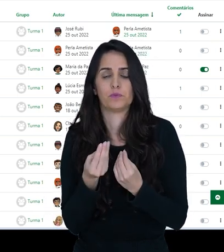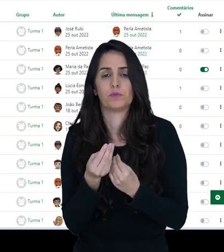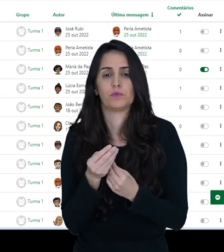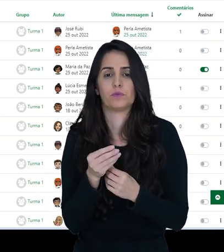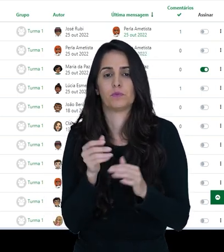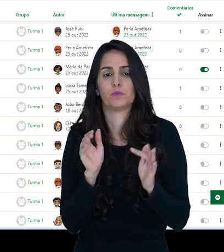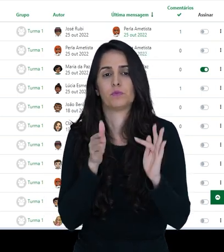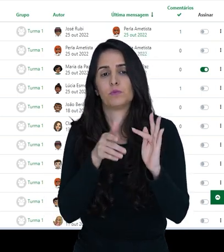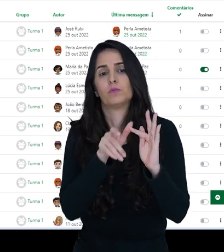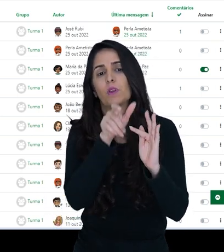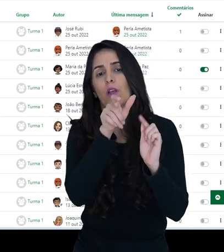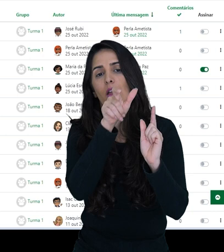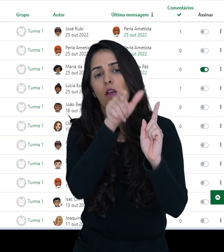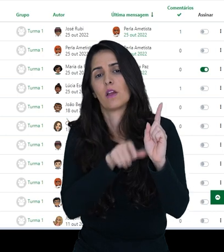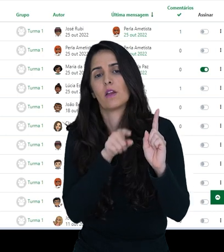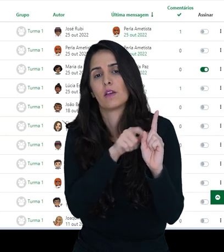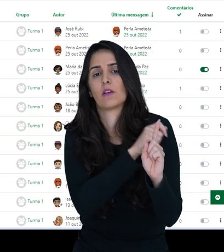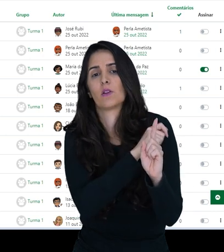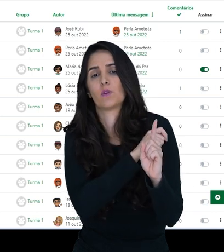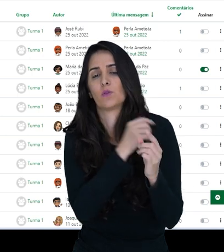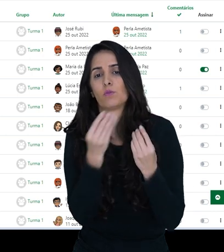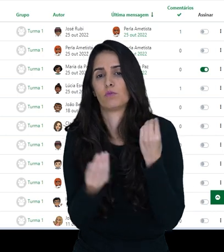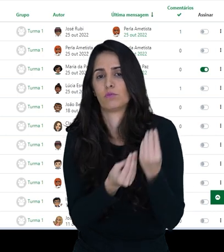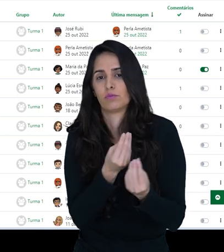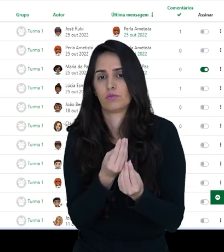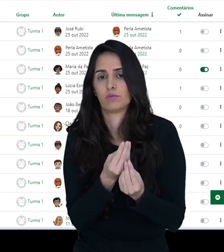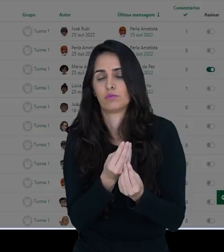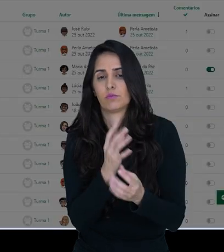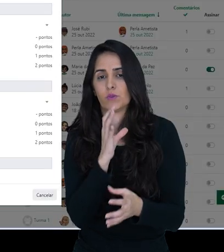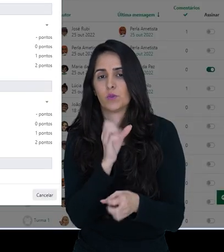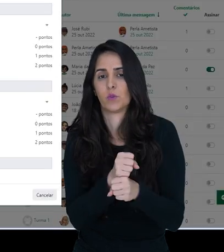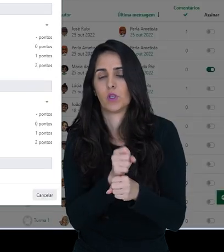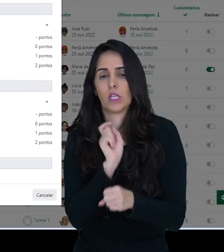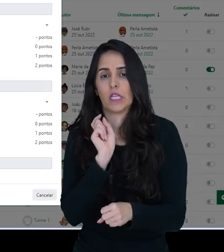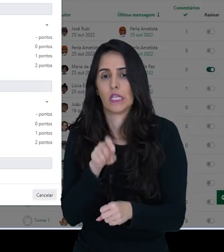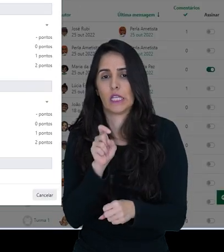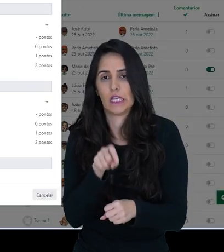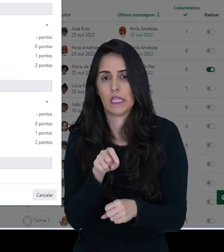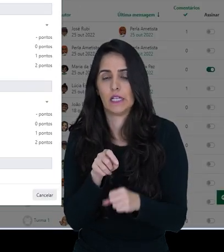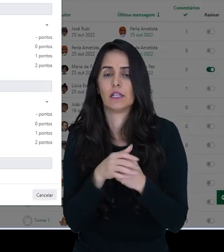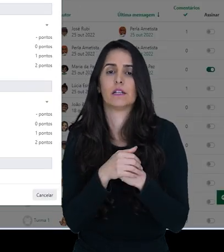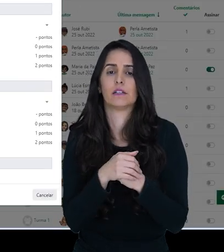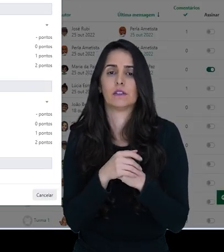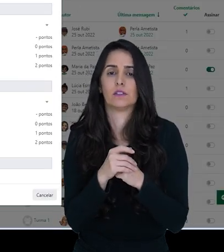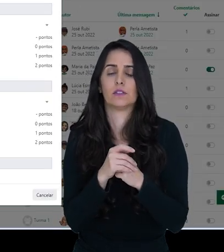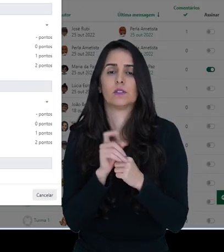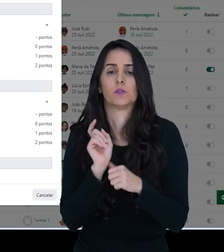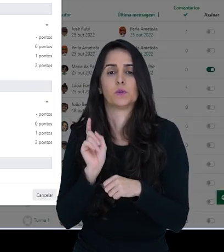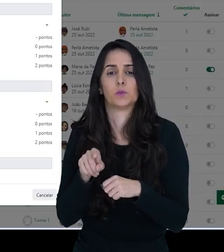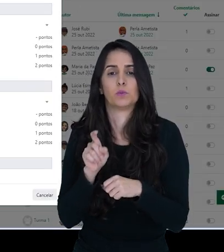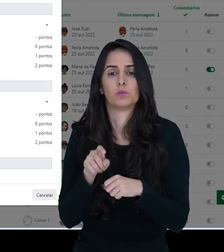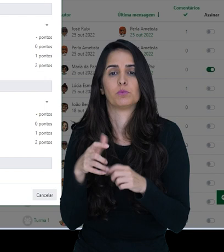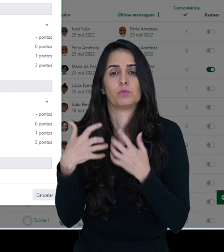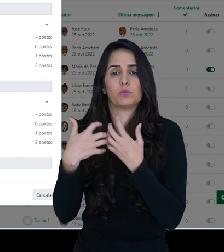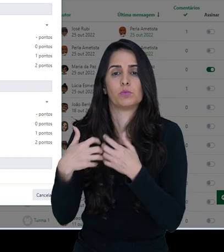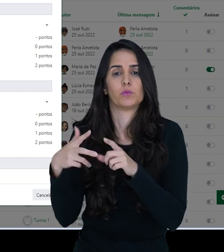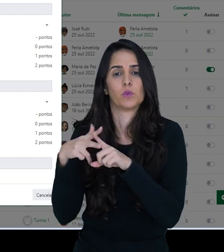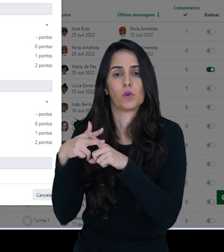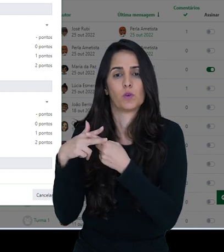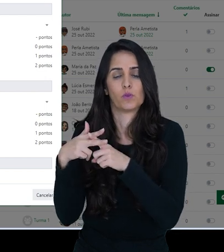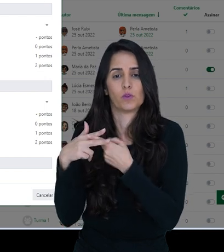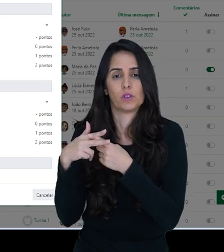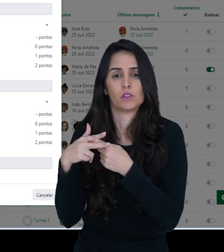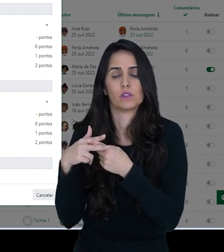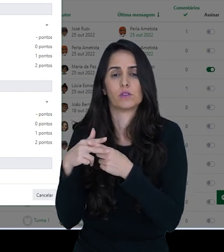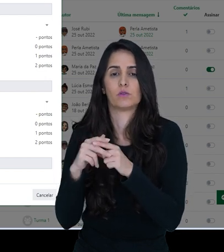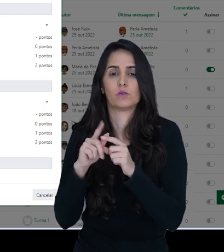para o estudante. Para ver a nota ele vai clicar aqui e como eu marquei na configuração